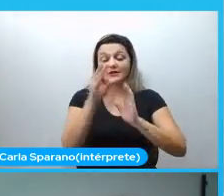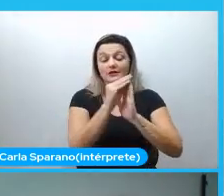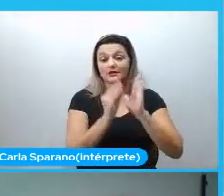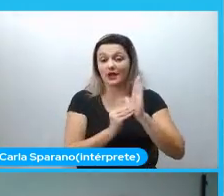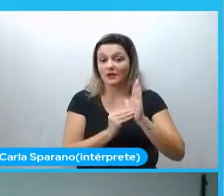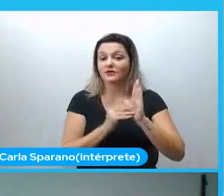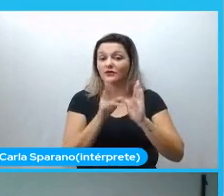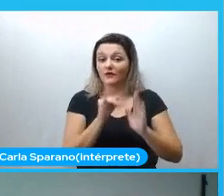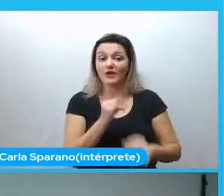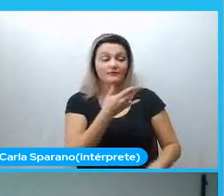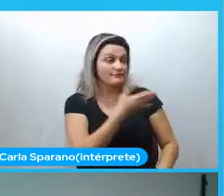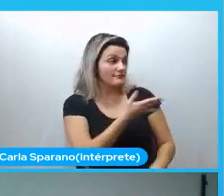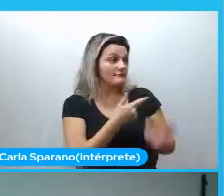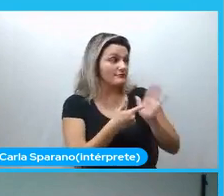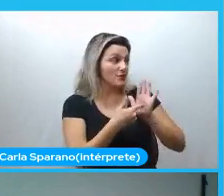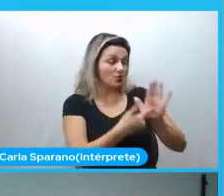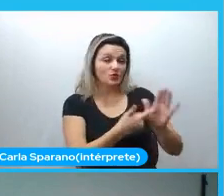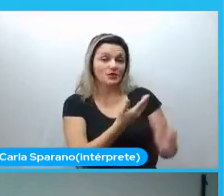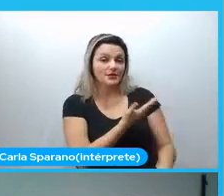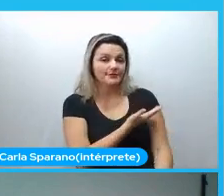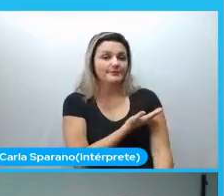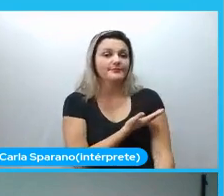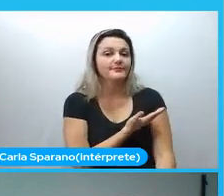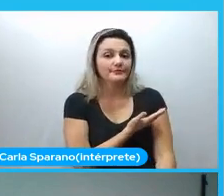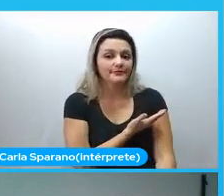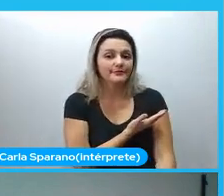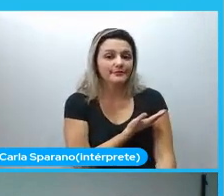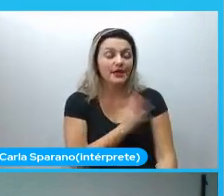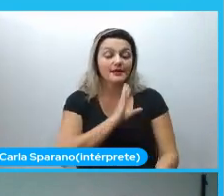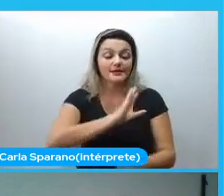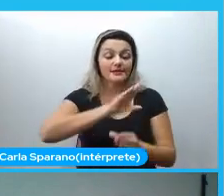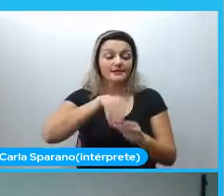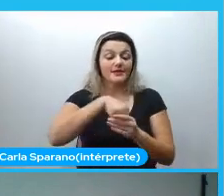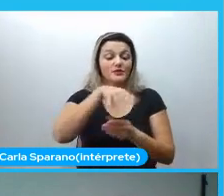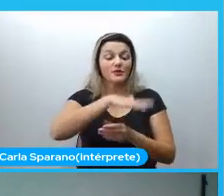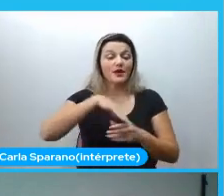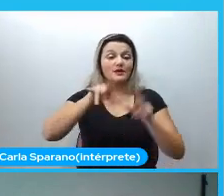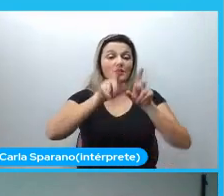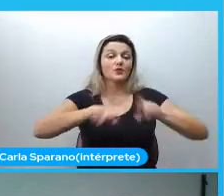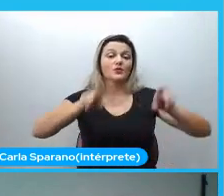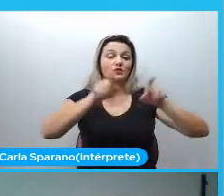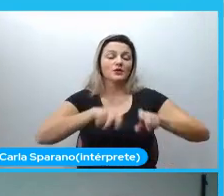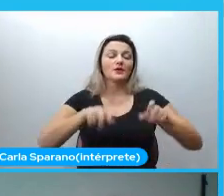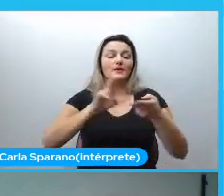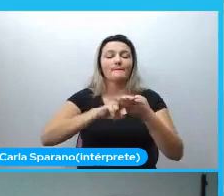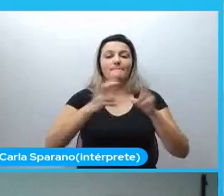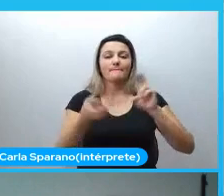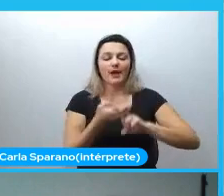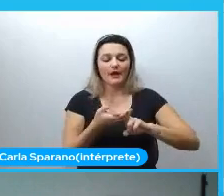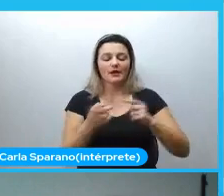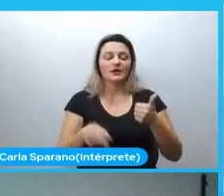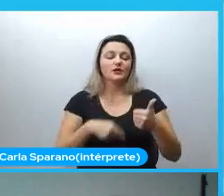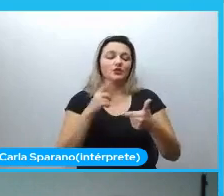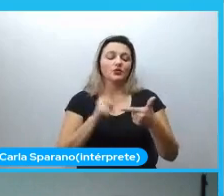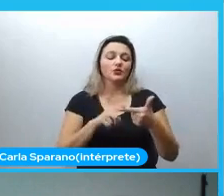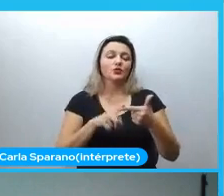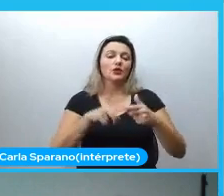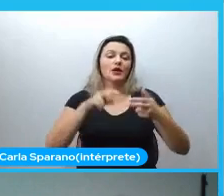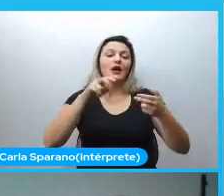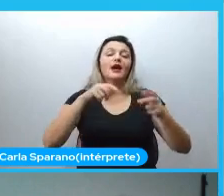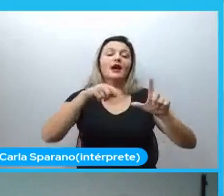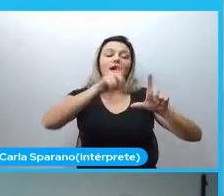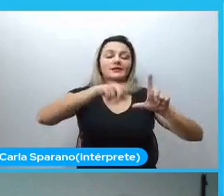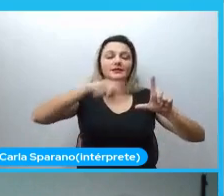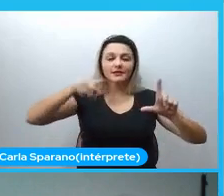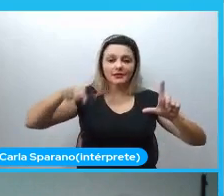Ela vai estar ali dentro da computação, né, com Python, da estatística, com a nossa bioestatística,